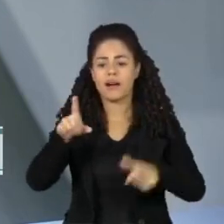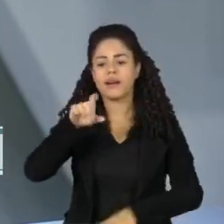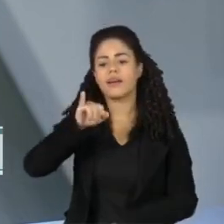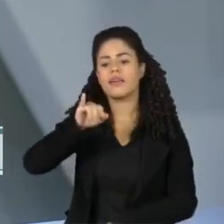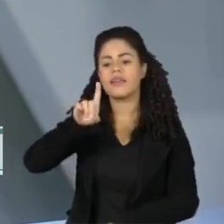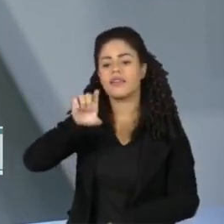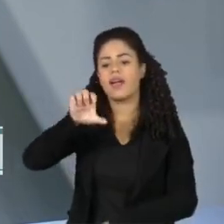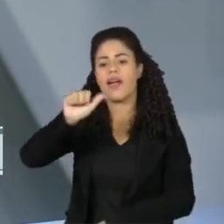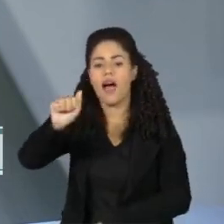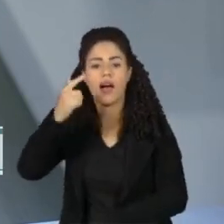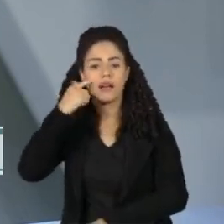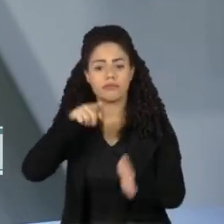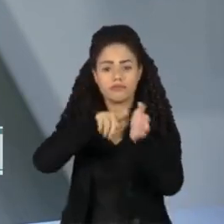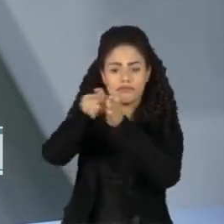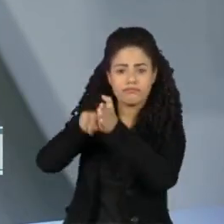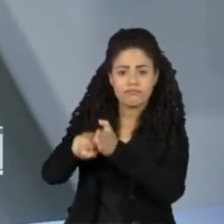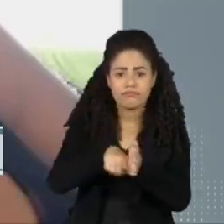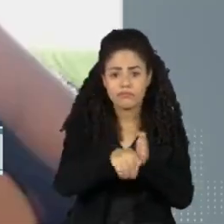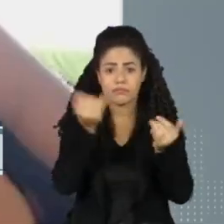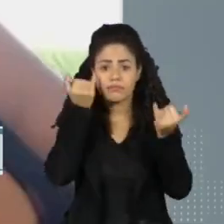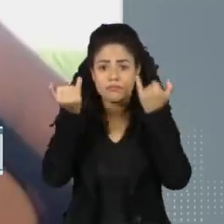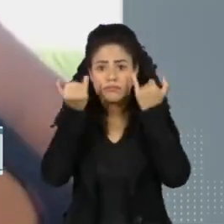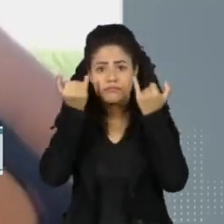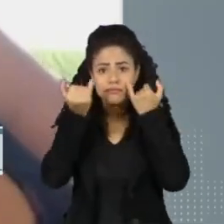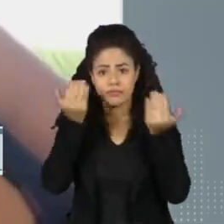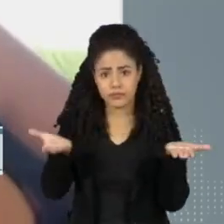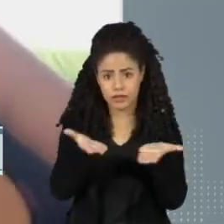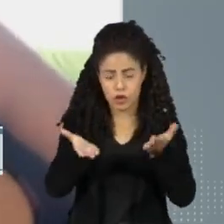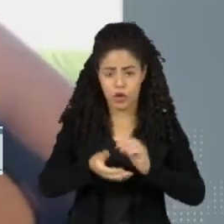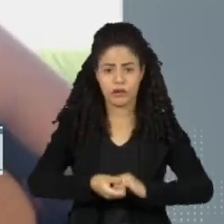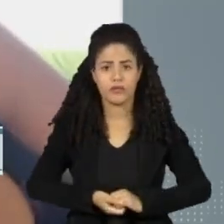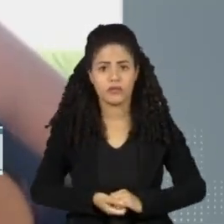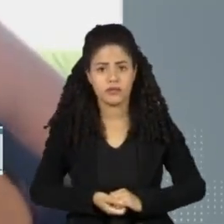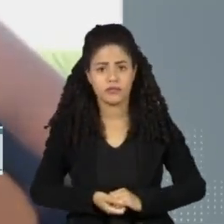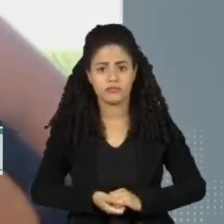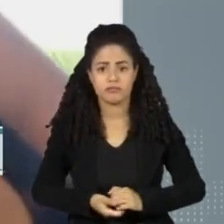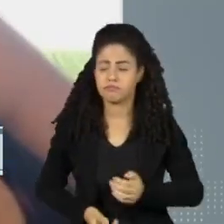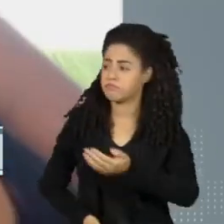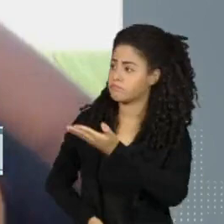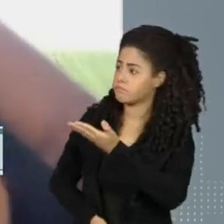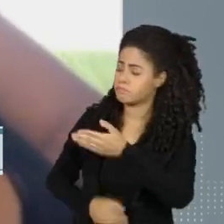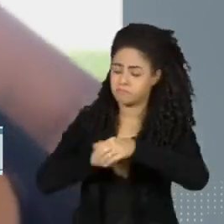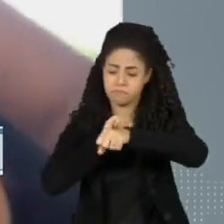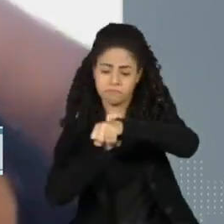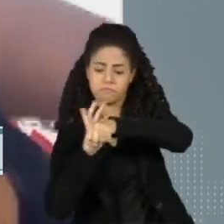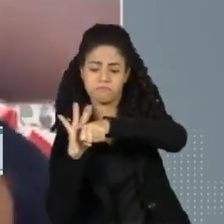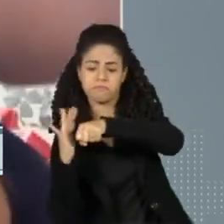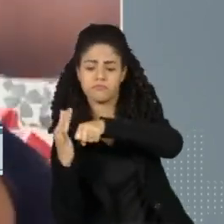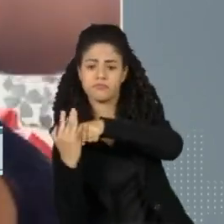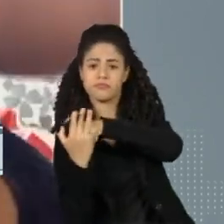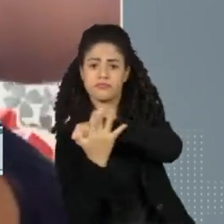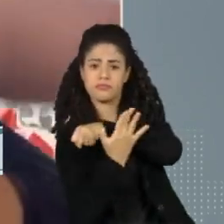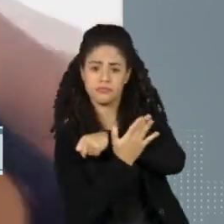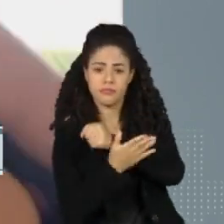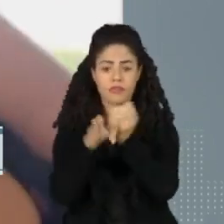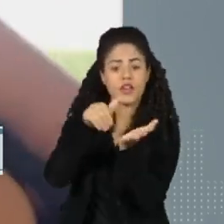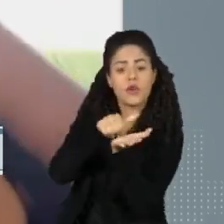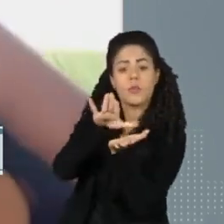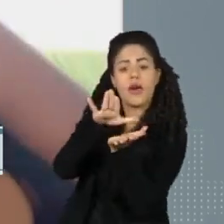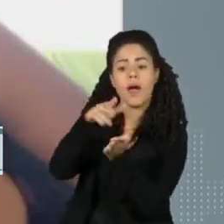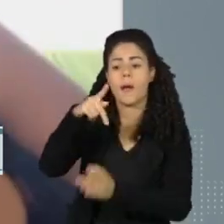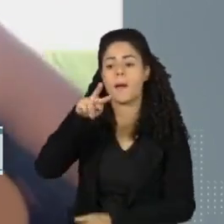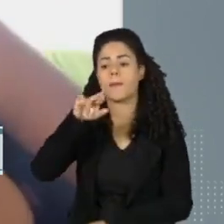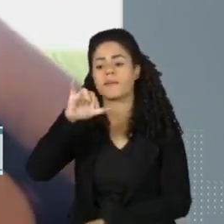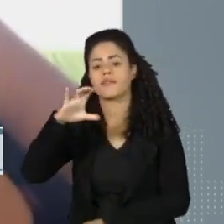Instituto de Pesquisa Econômica Aplicada. A pandemia levou embora o emprego da Priscila.